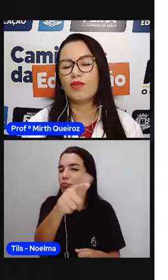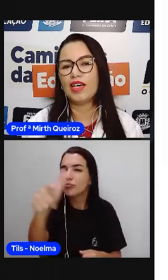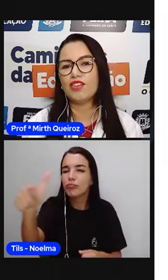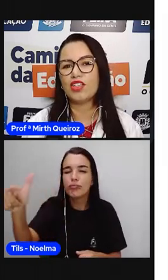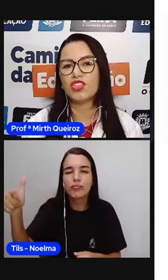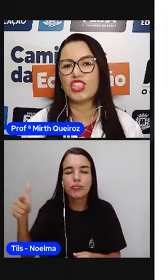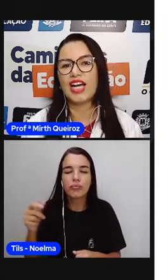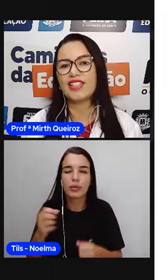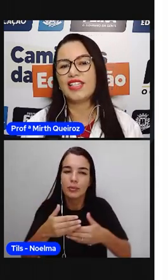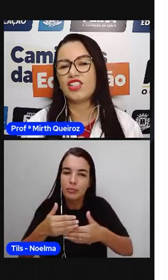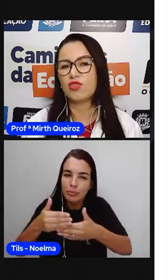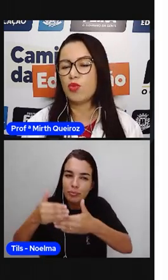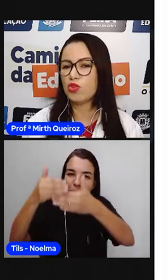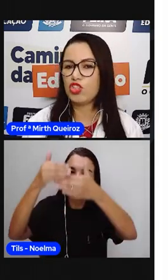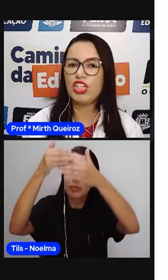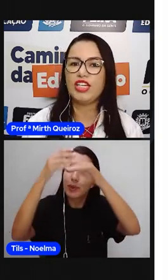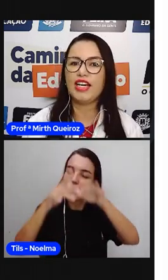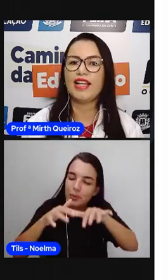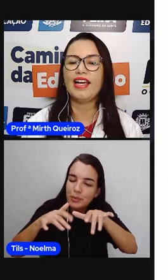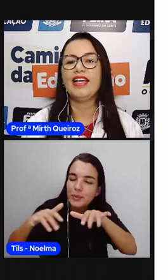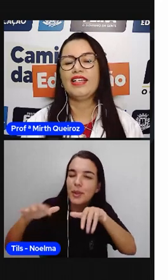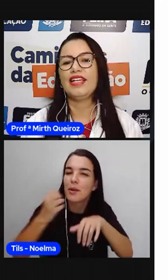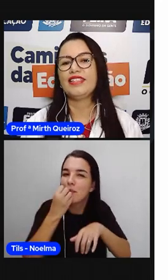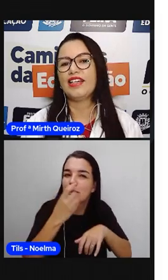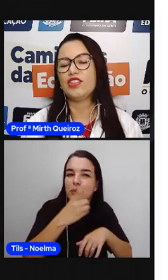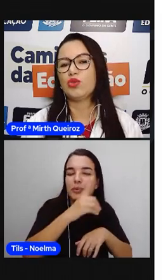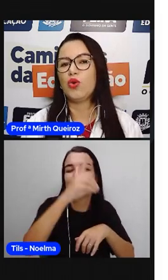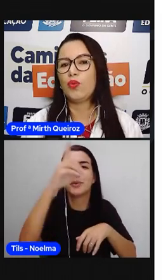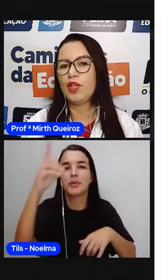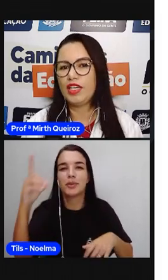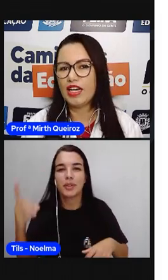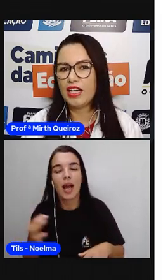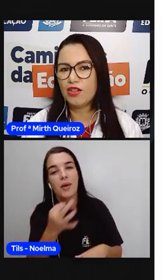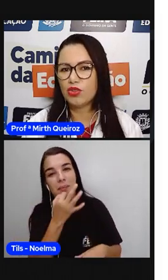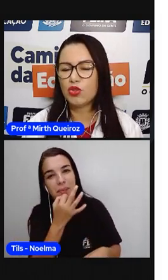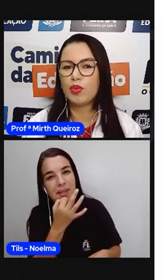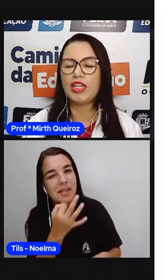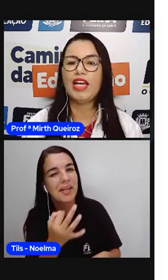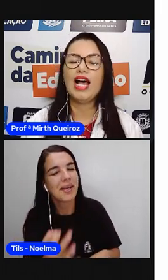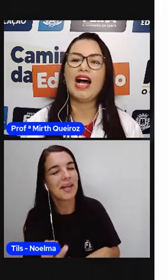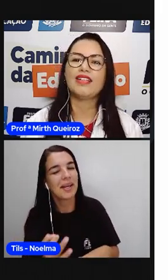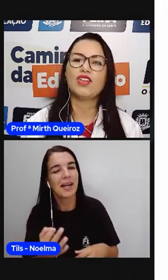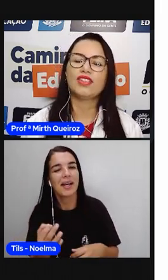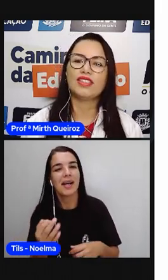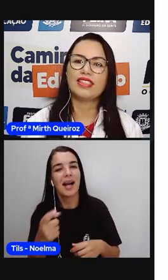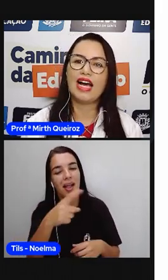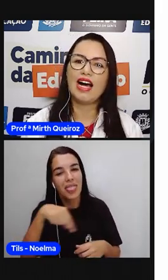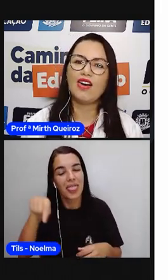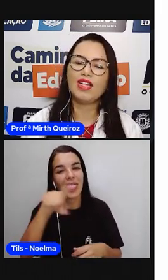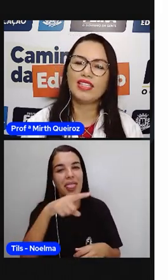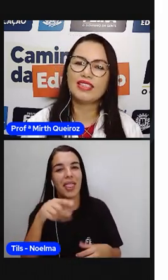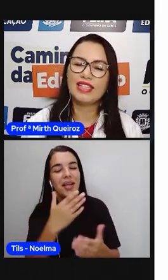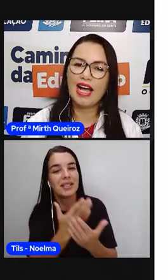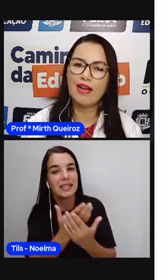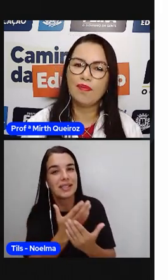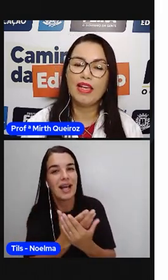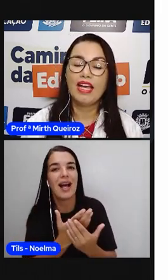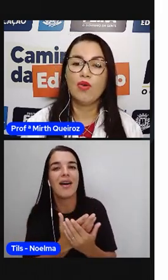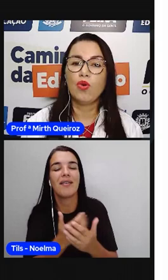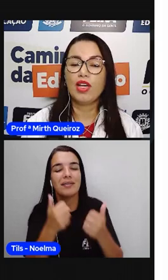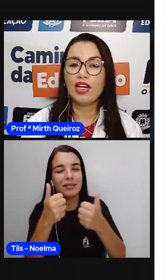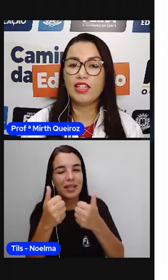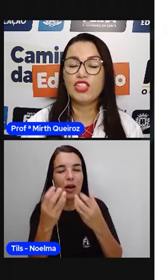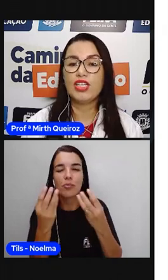comentam aí no nosso chat, deixem os bons dias, né? Deixem aí sua opinião sobre as nossas aulas, tá?